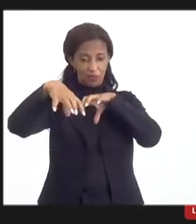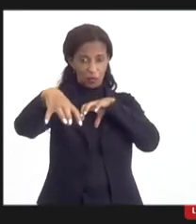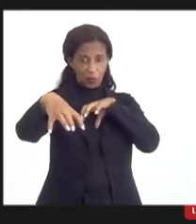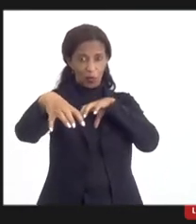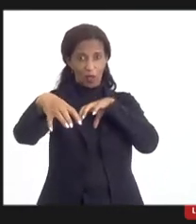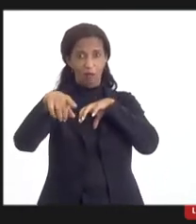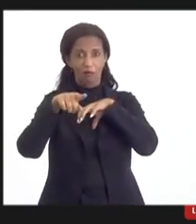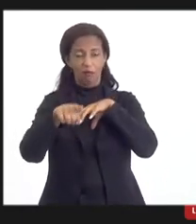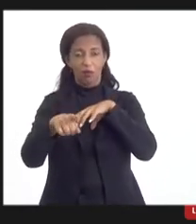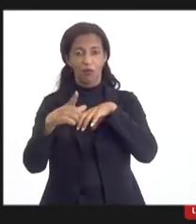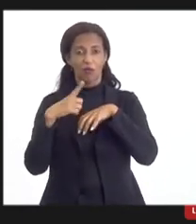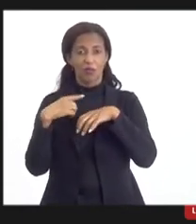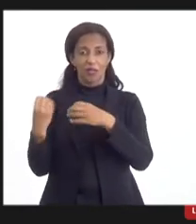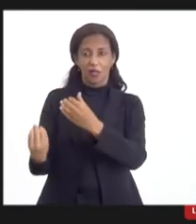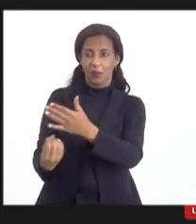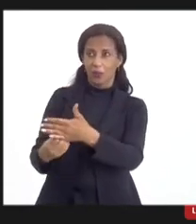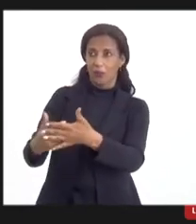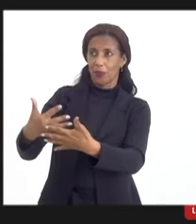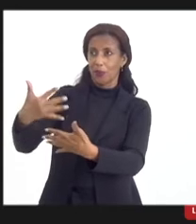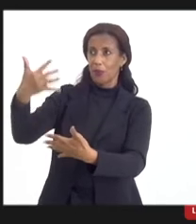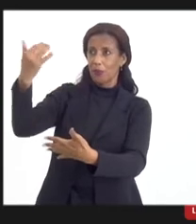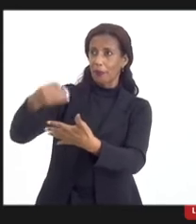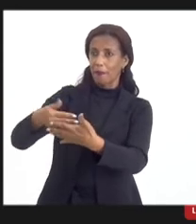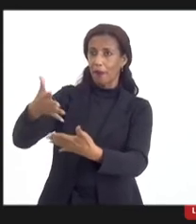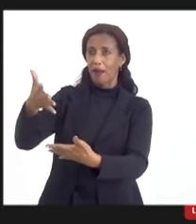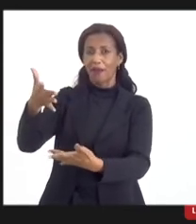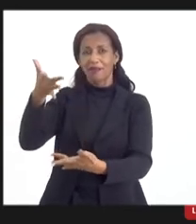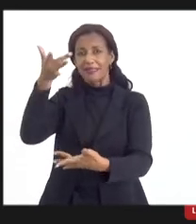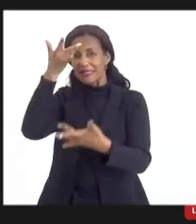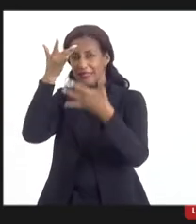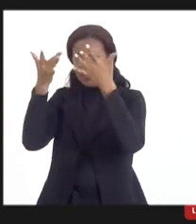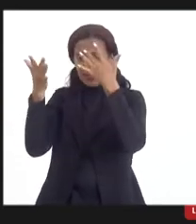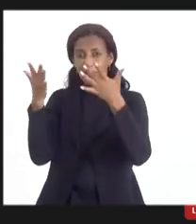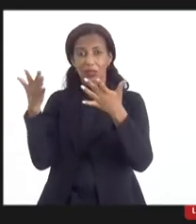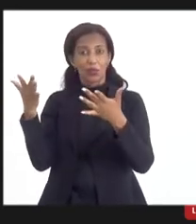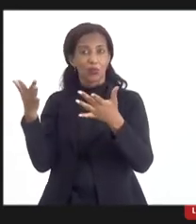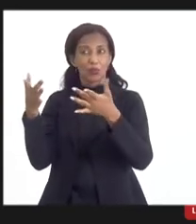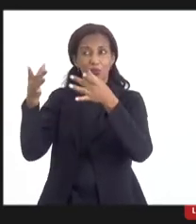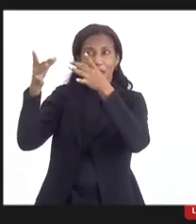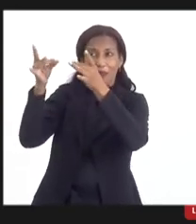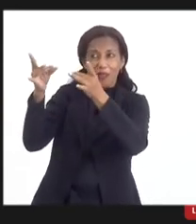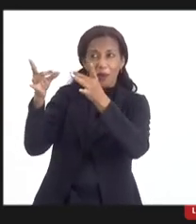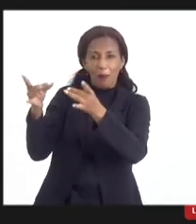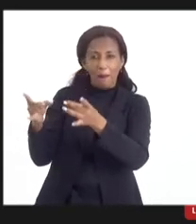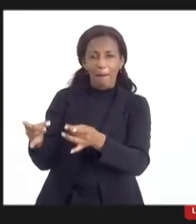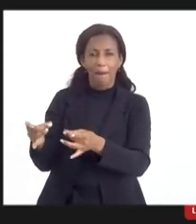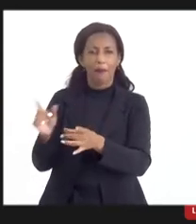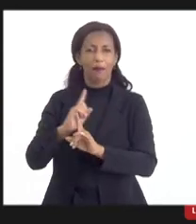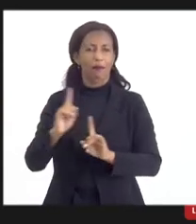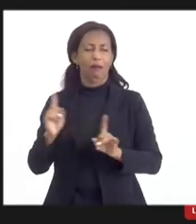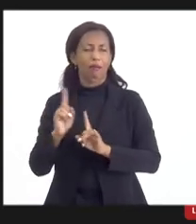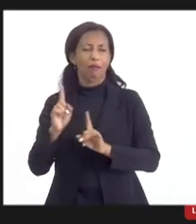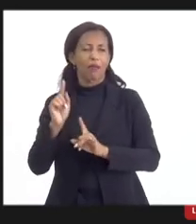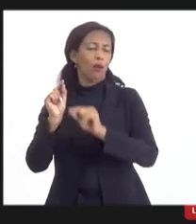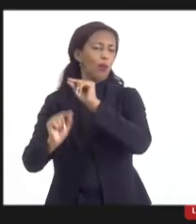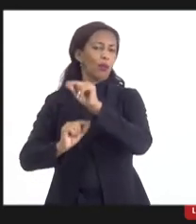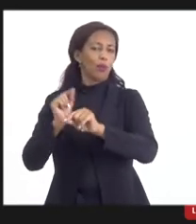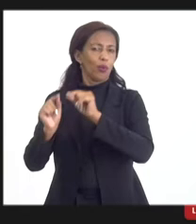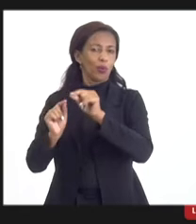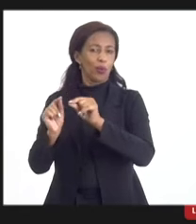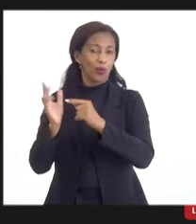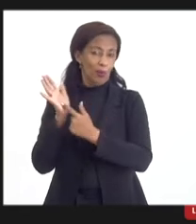você passa os slides, você não se fixa muito ponto a ponto naquilo que é